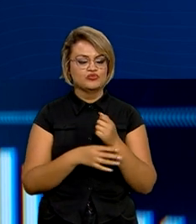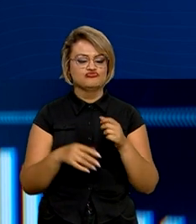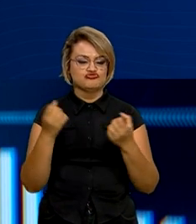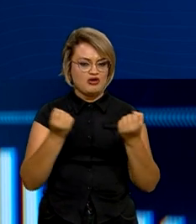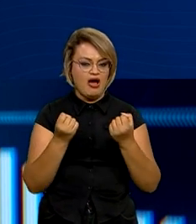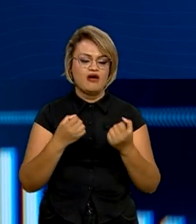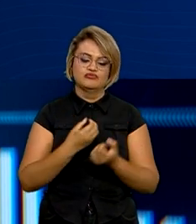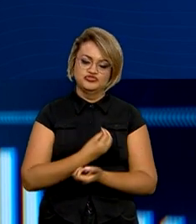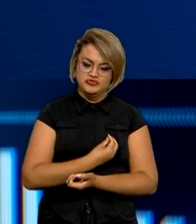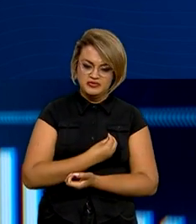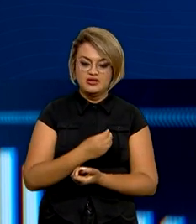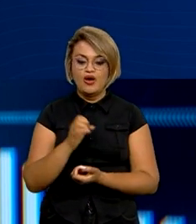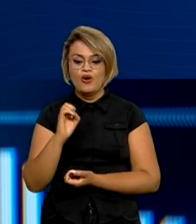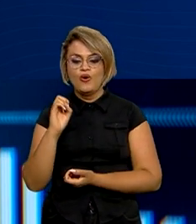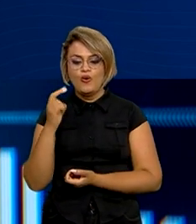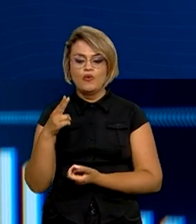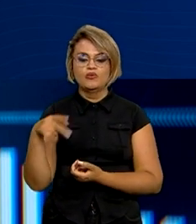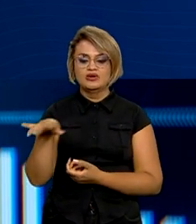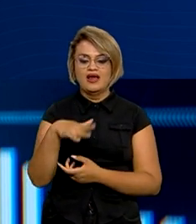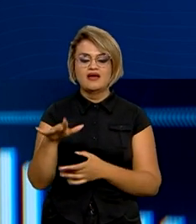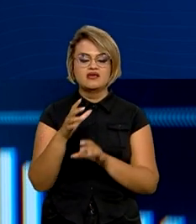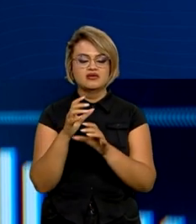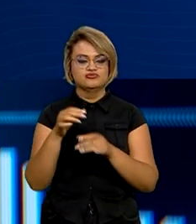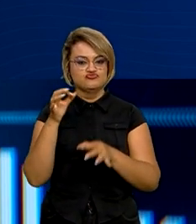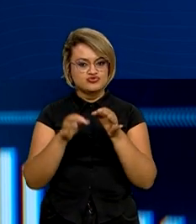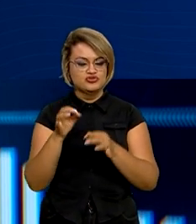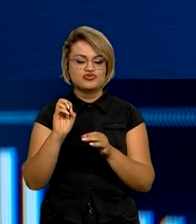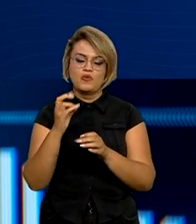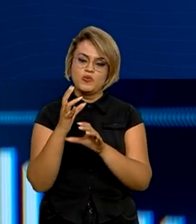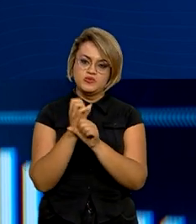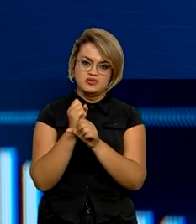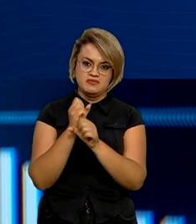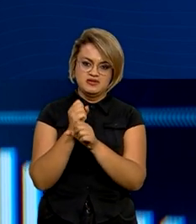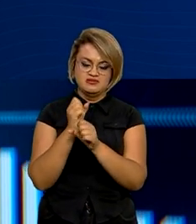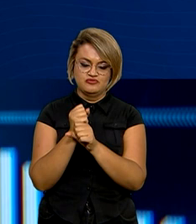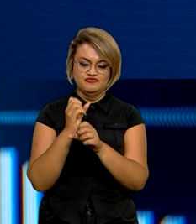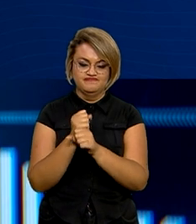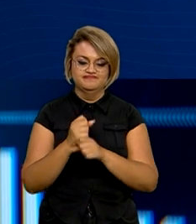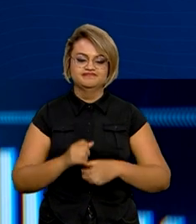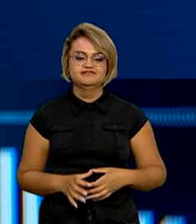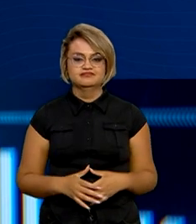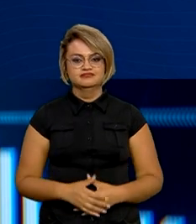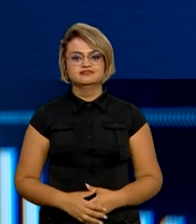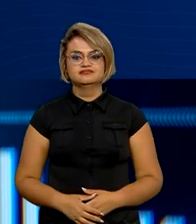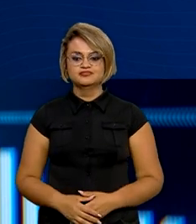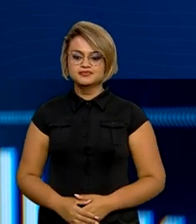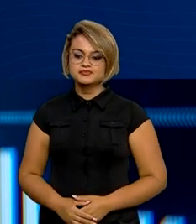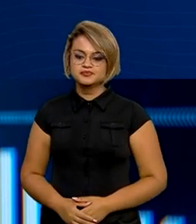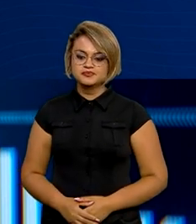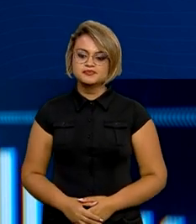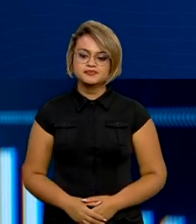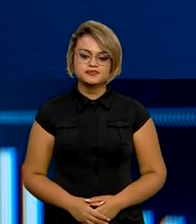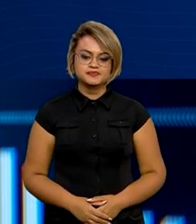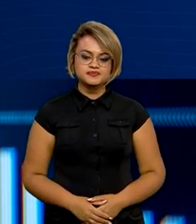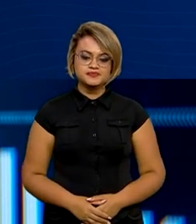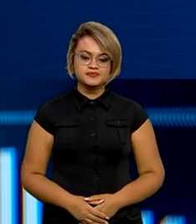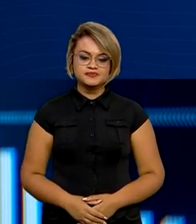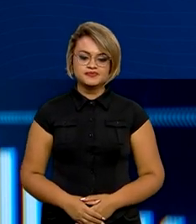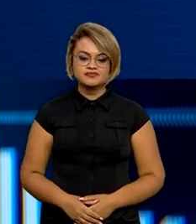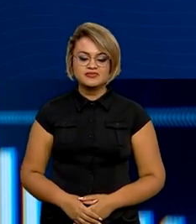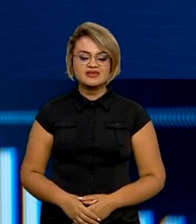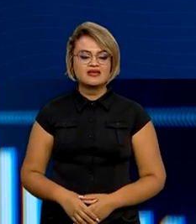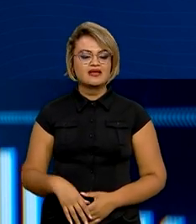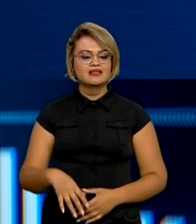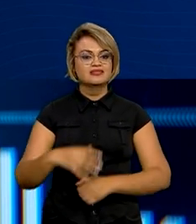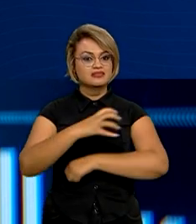automóveis, e ainda os serviços prestados às empresas, como os jurídicos e de contabilidade. Dos